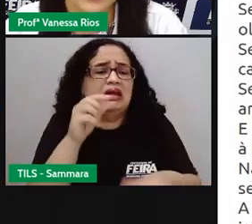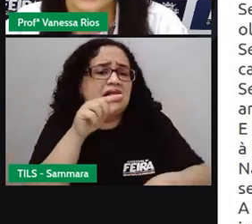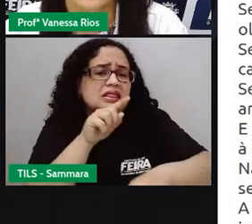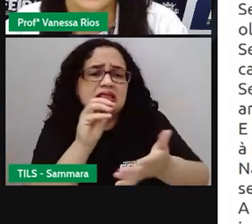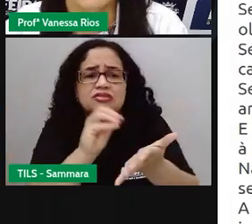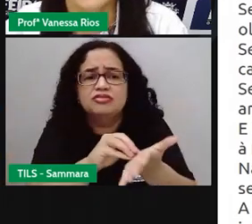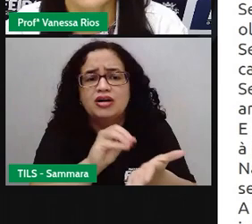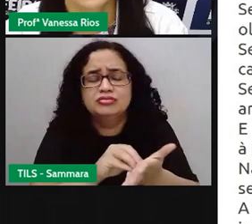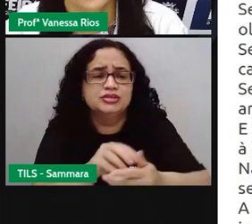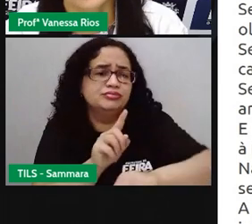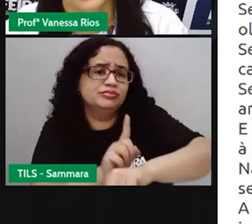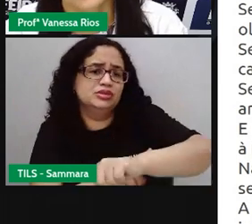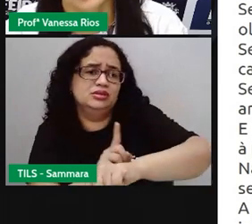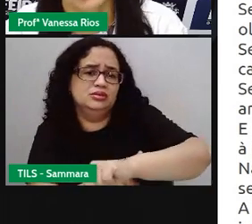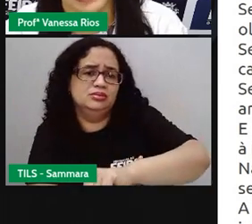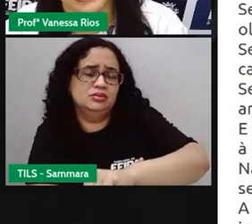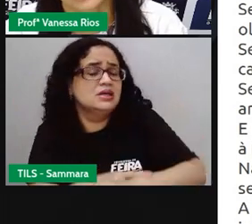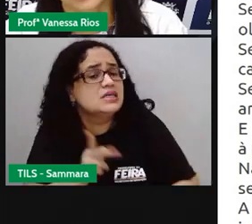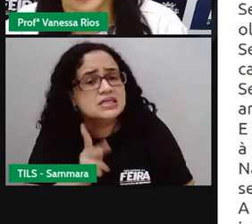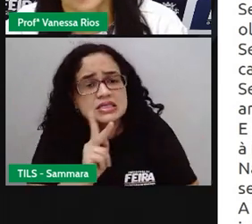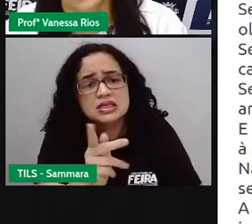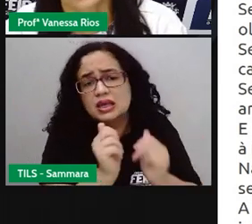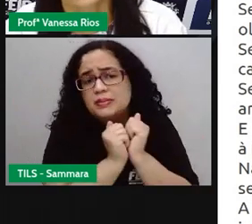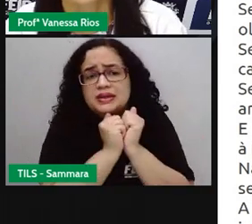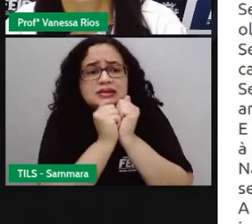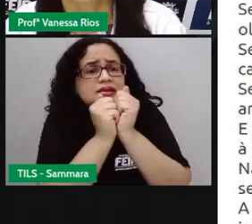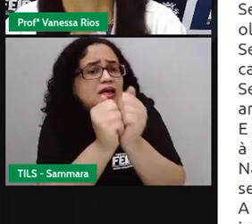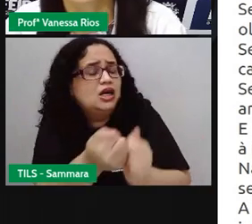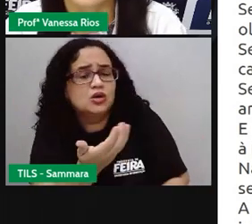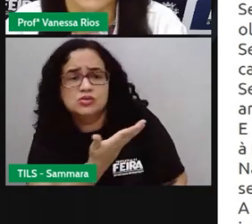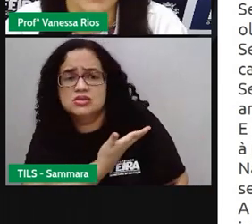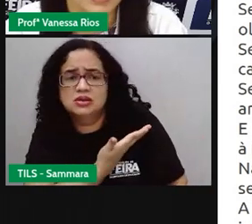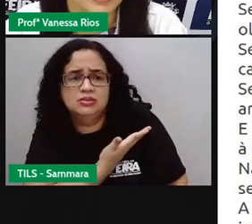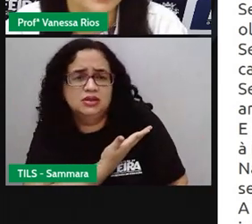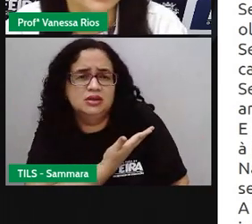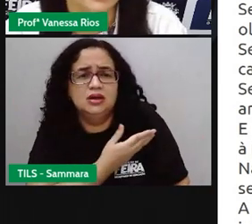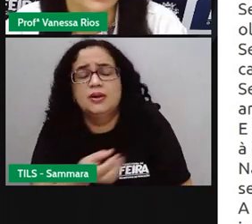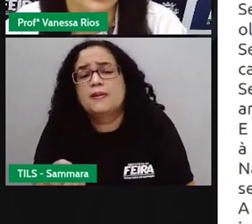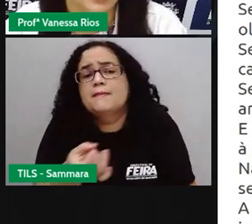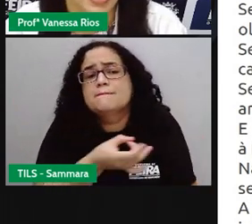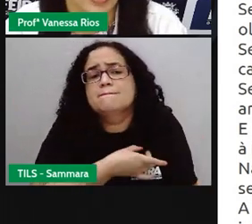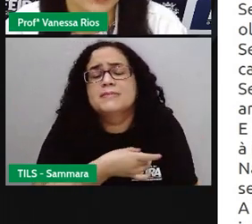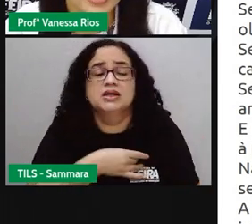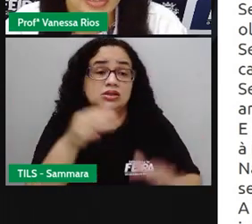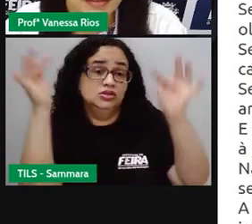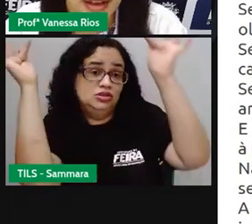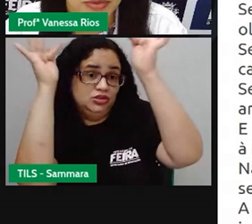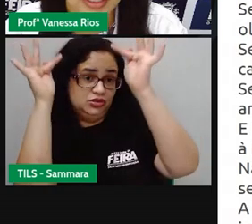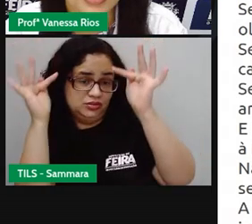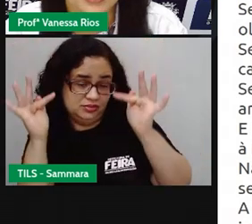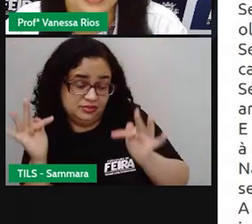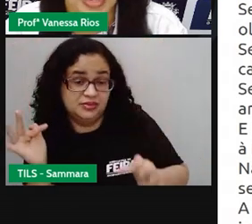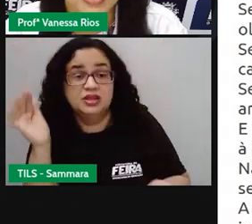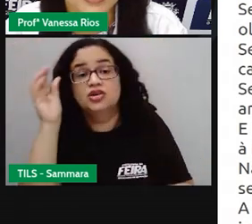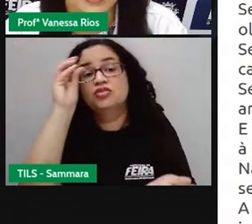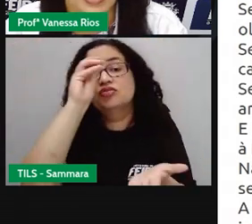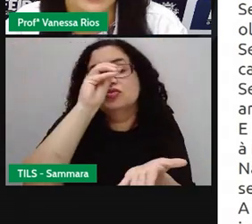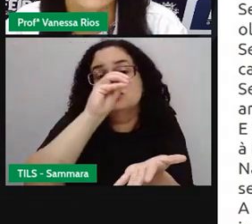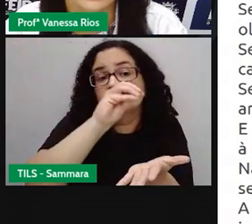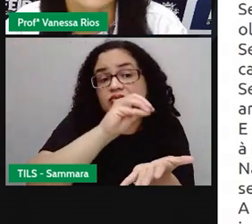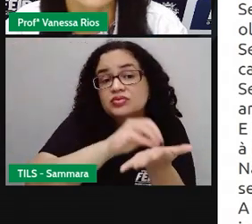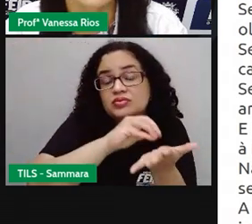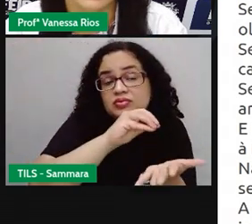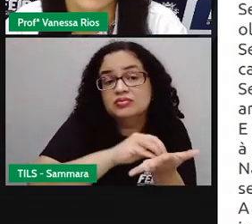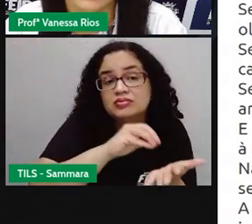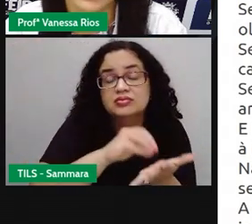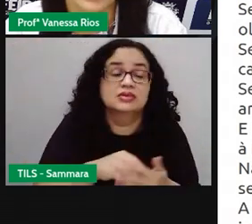Não deixe de ter pessoas ao seu lado por puro medo de ser feliz. A única falta que terá será